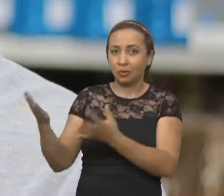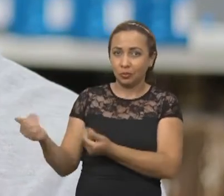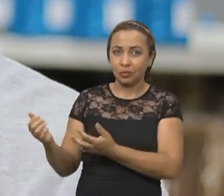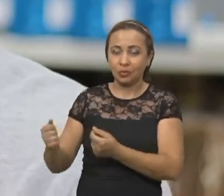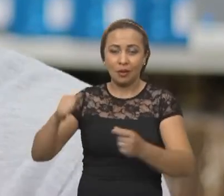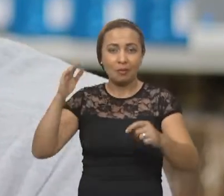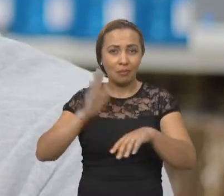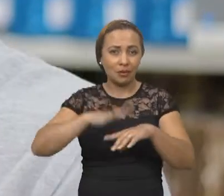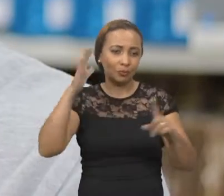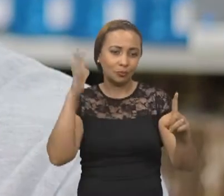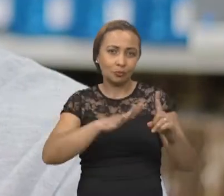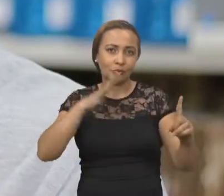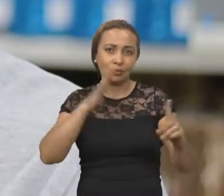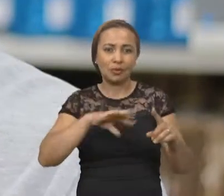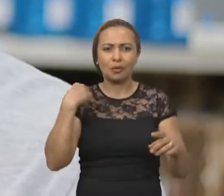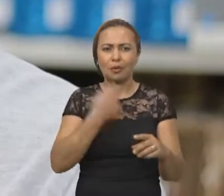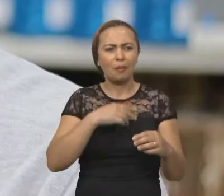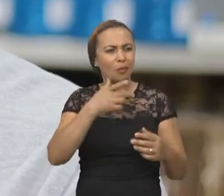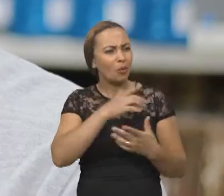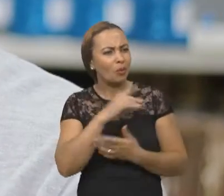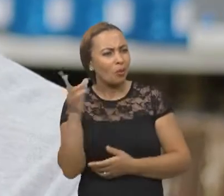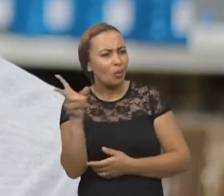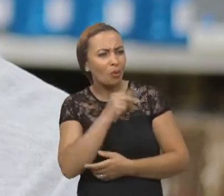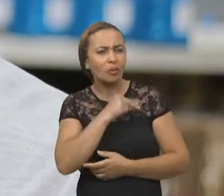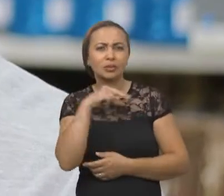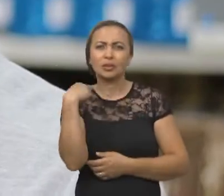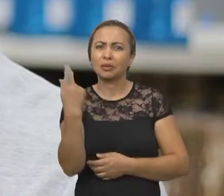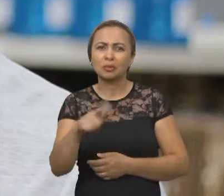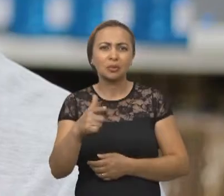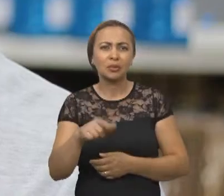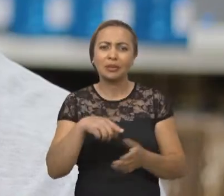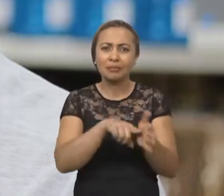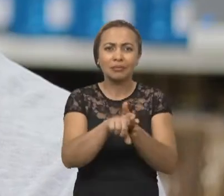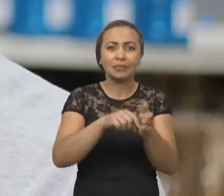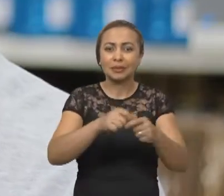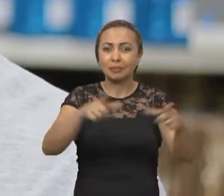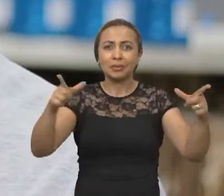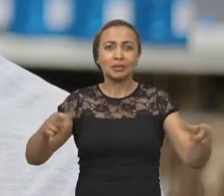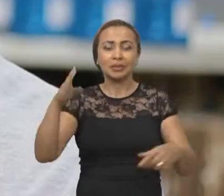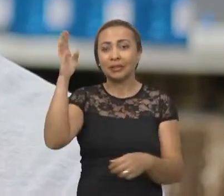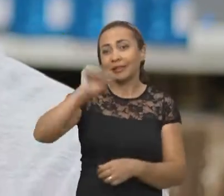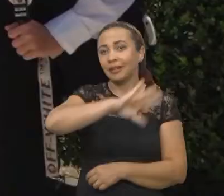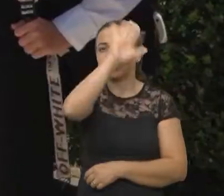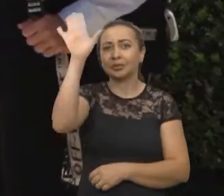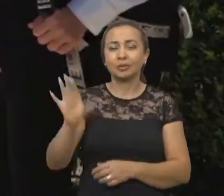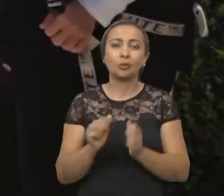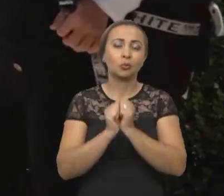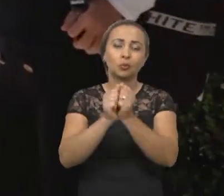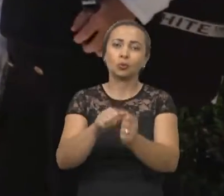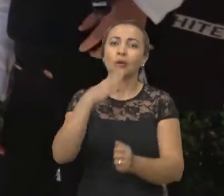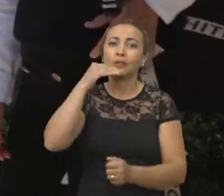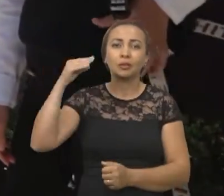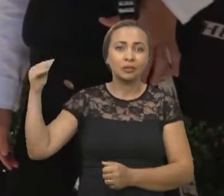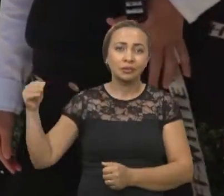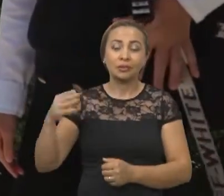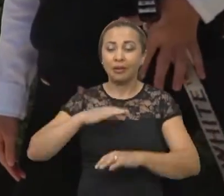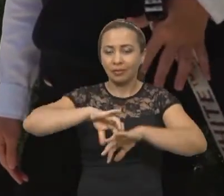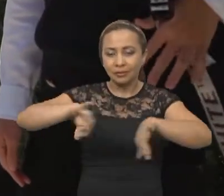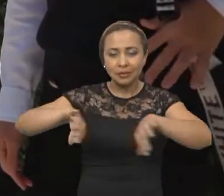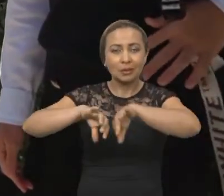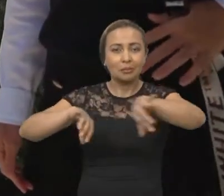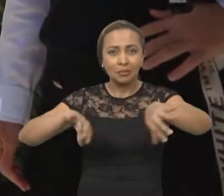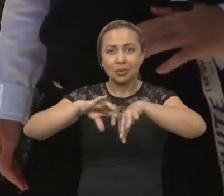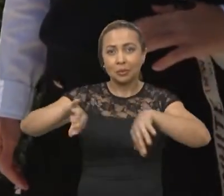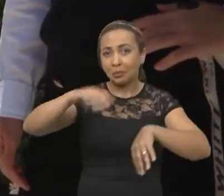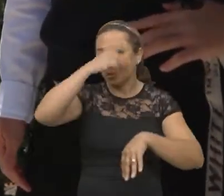eram aqueles mais afetados, e falamos, poxa, mas nós não temos pesquisa de abrangência nacional com adolescentes. Então, nós separamos, por exemplo, pessoas